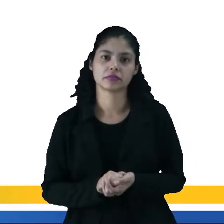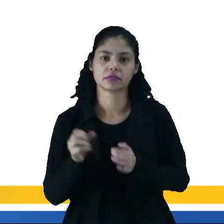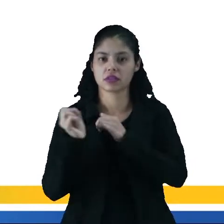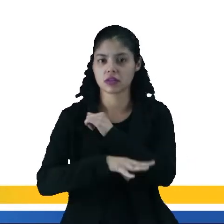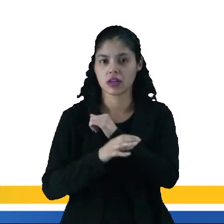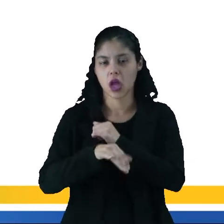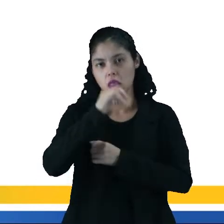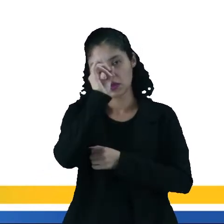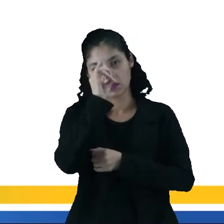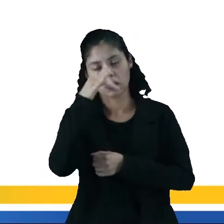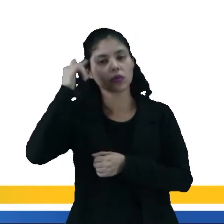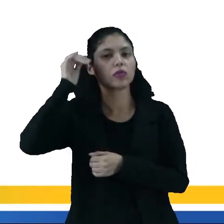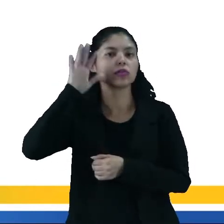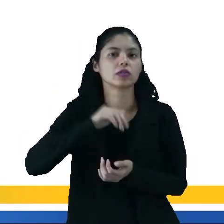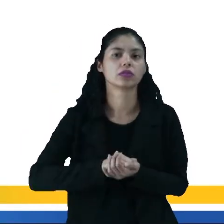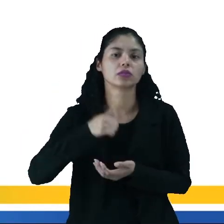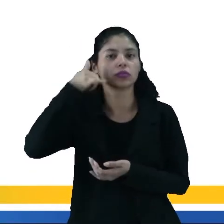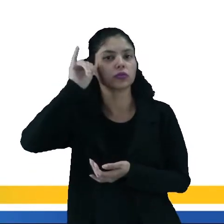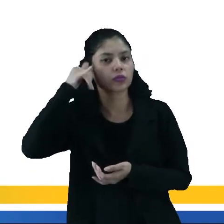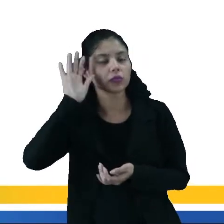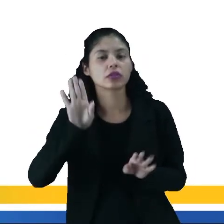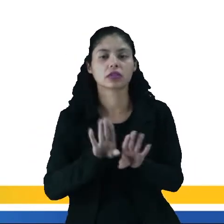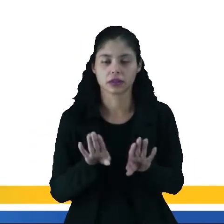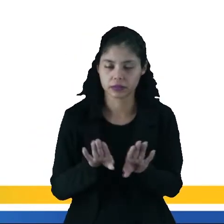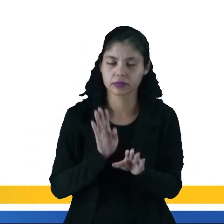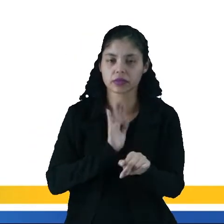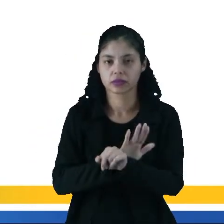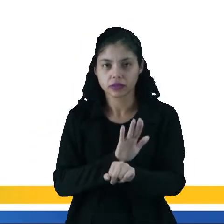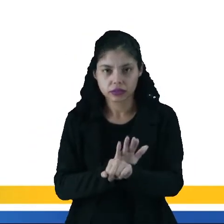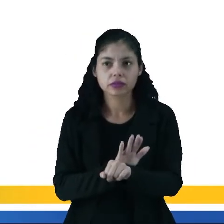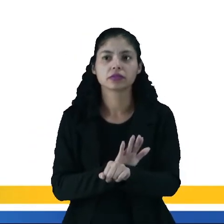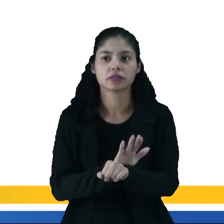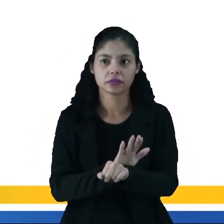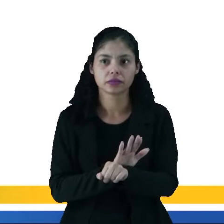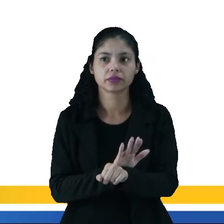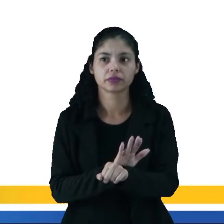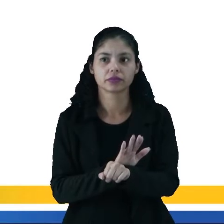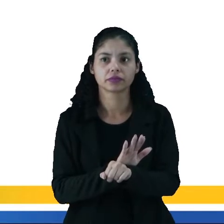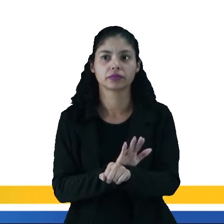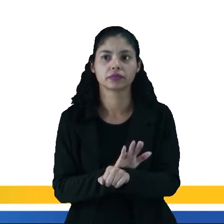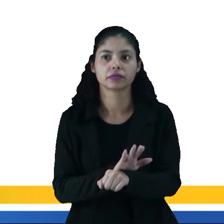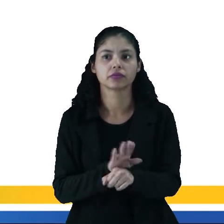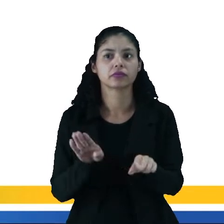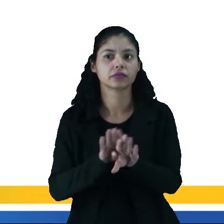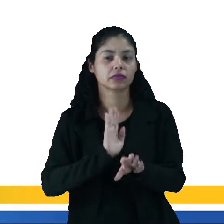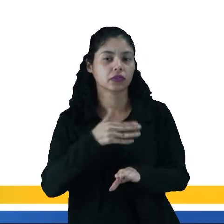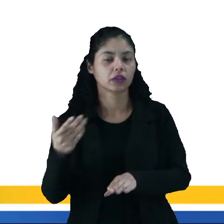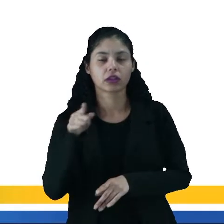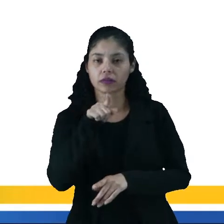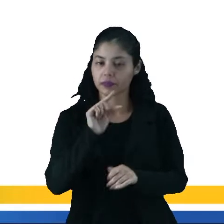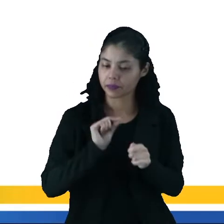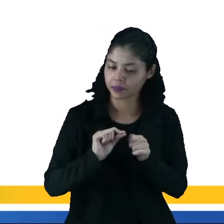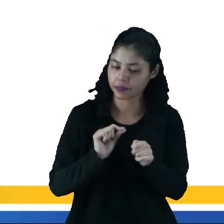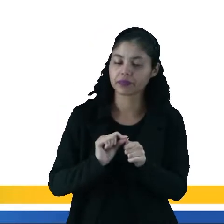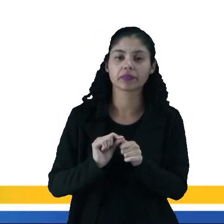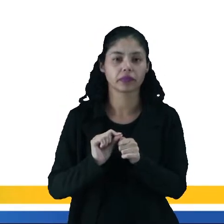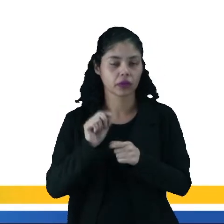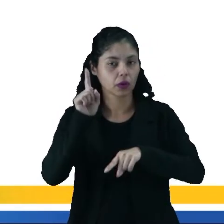do porco, do boi, que ajuda muito na questão da... quando você vai fazer um